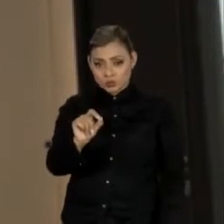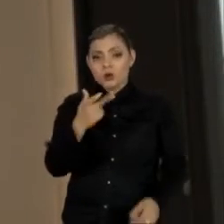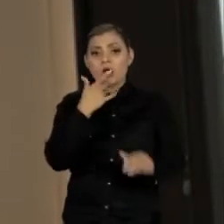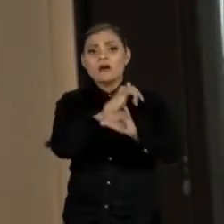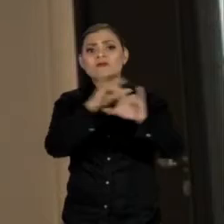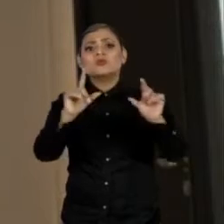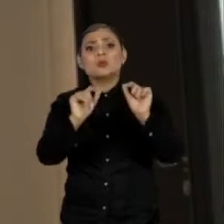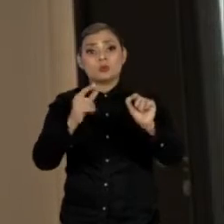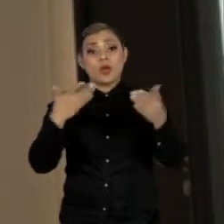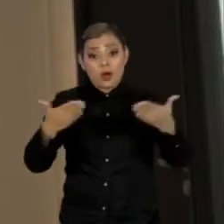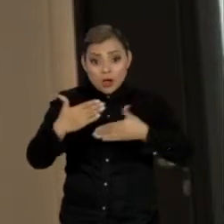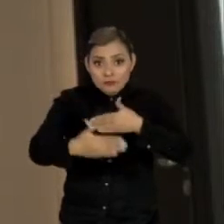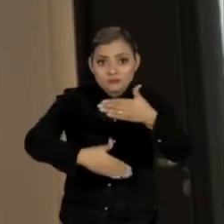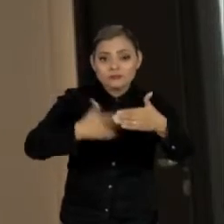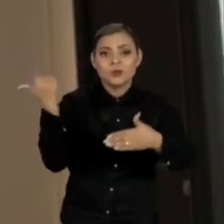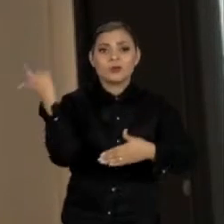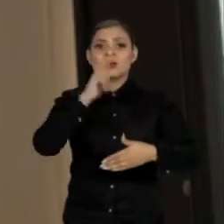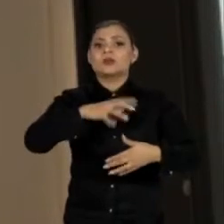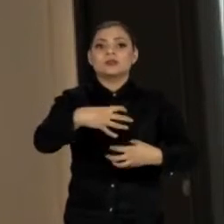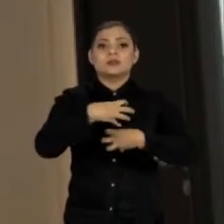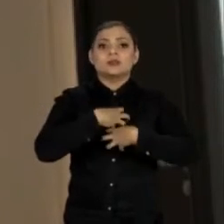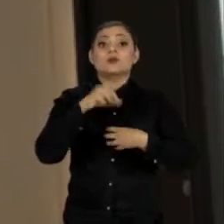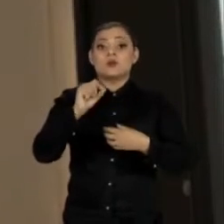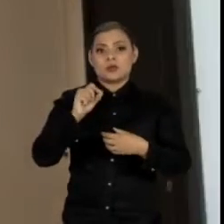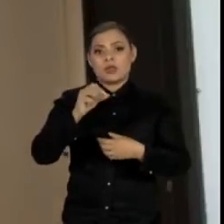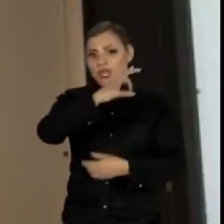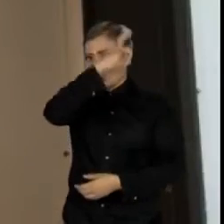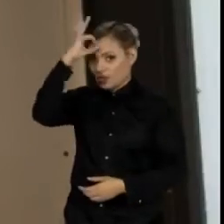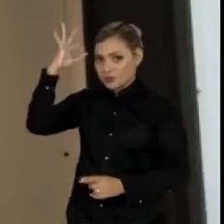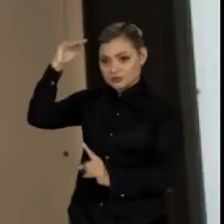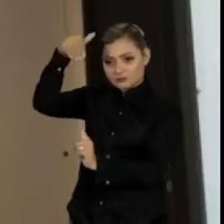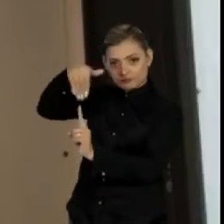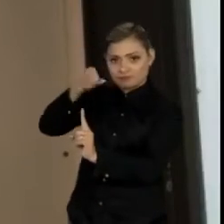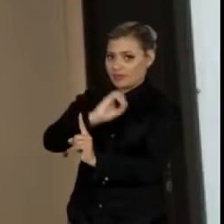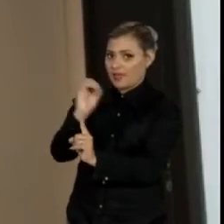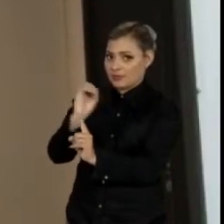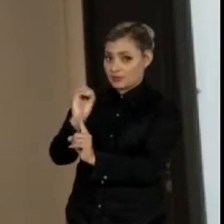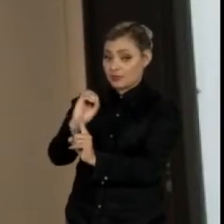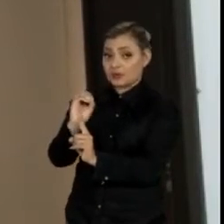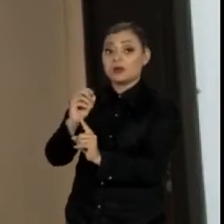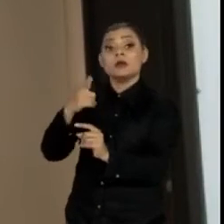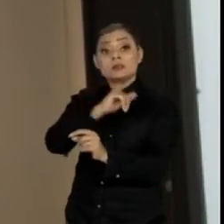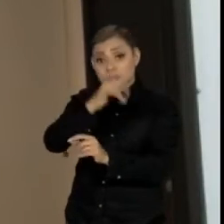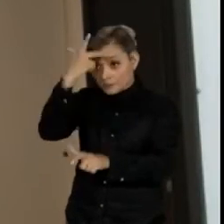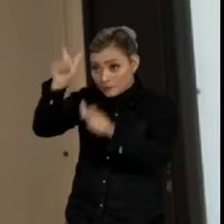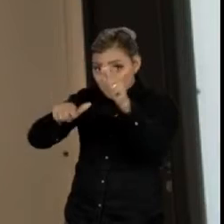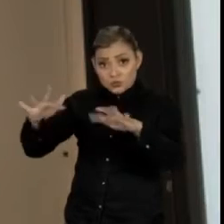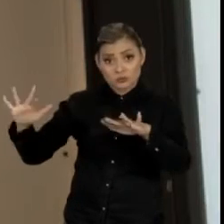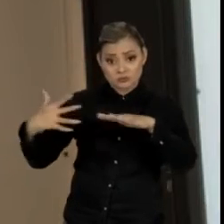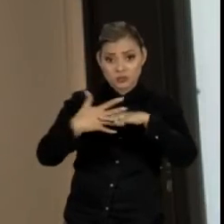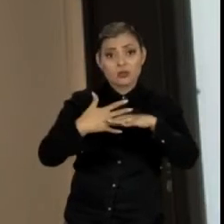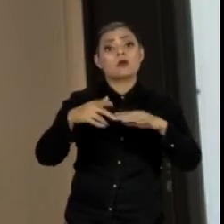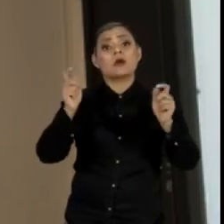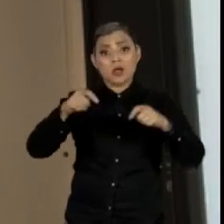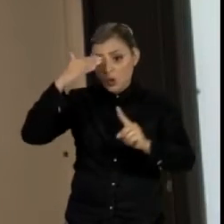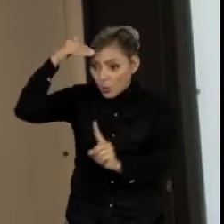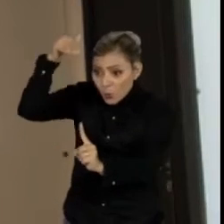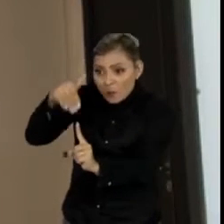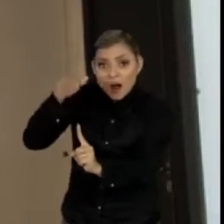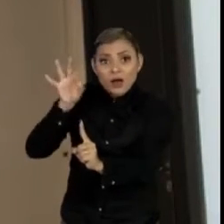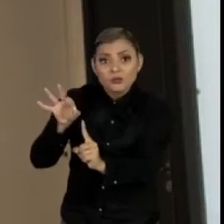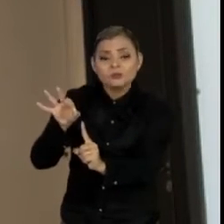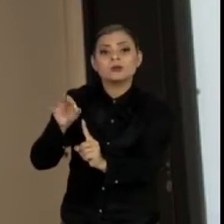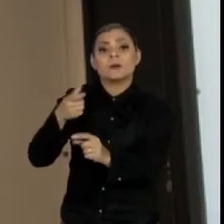decisivo para recuperar o sentido da presunção de inocência. Fazer prevalecer que um cidadão só pode ser considerado culpado